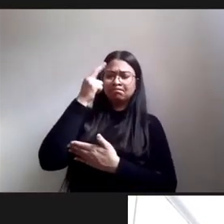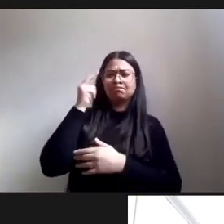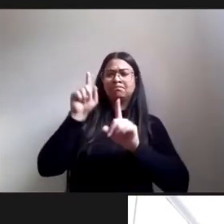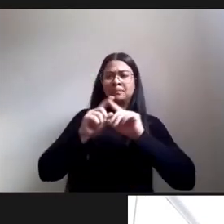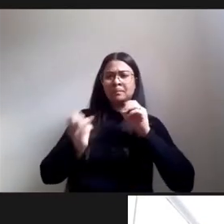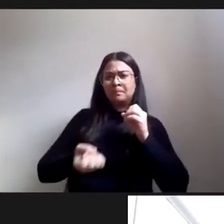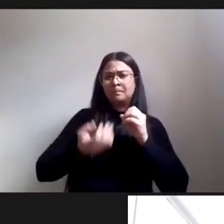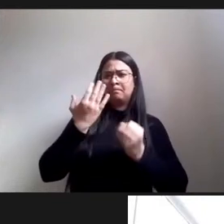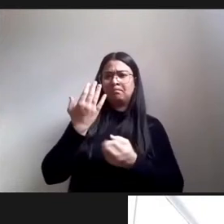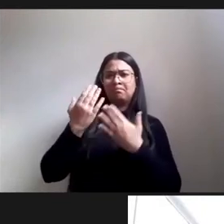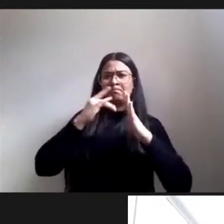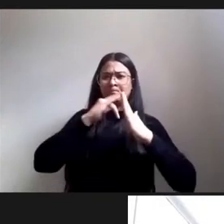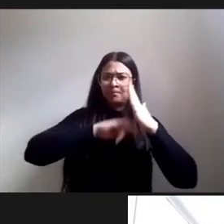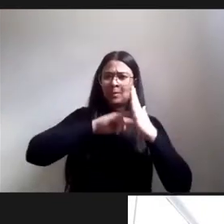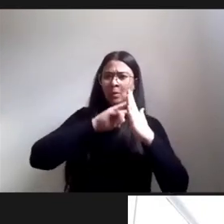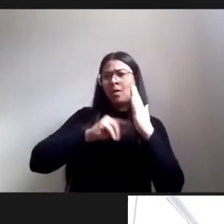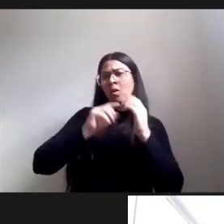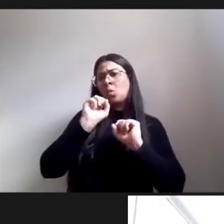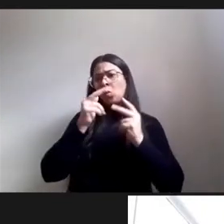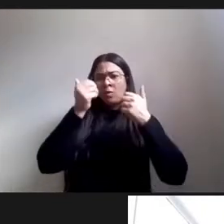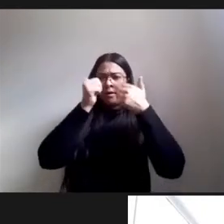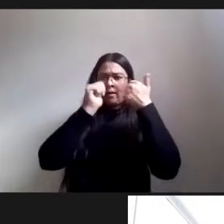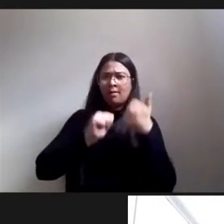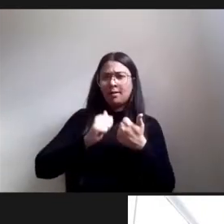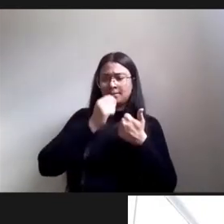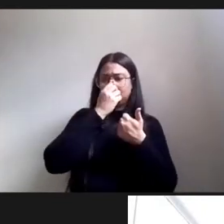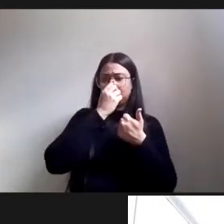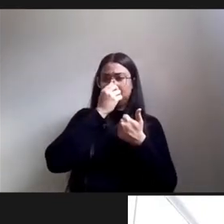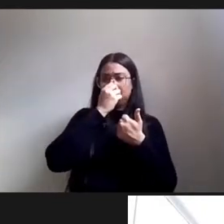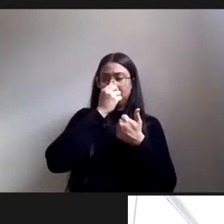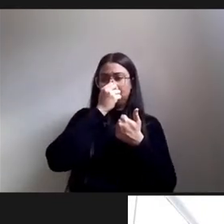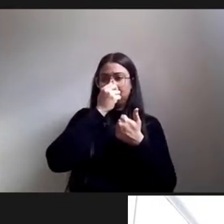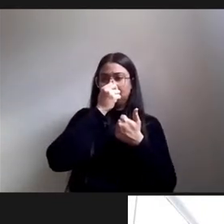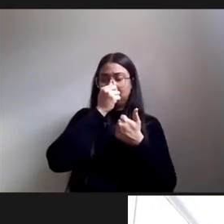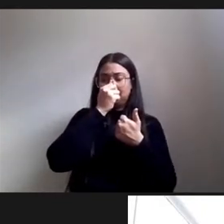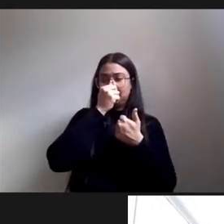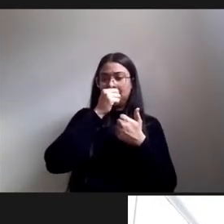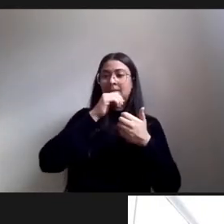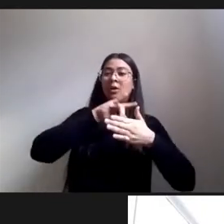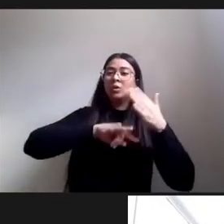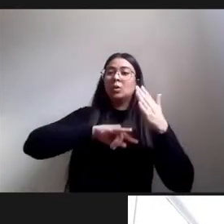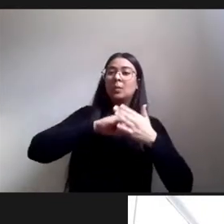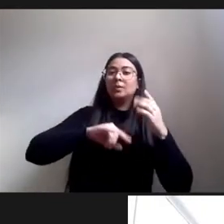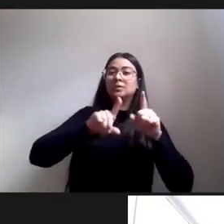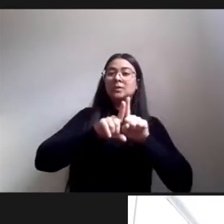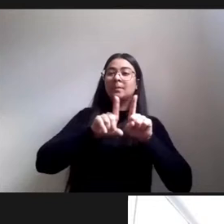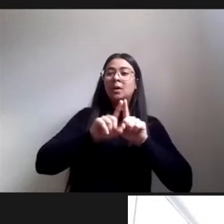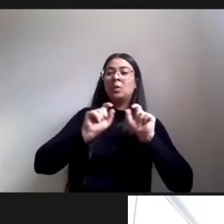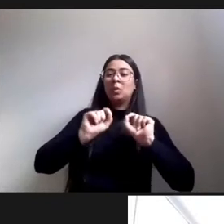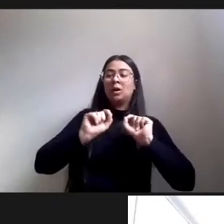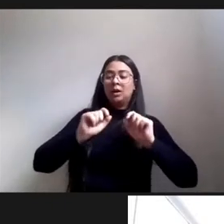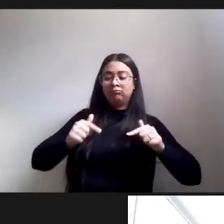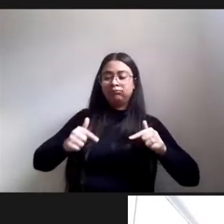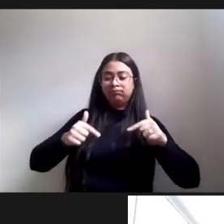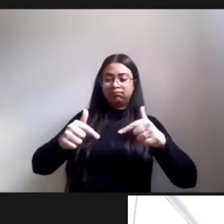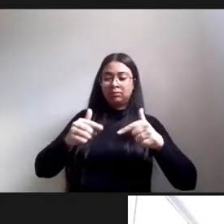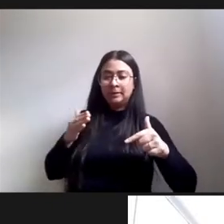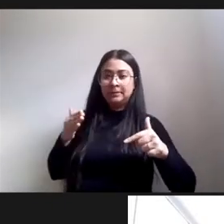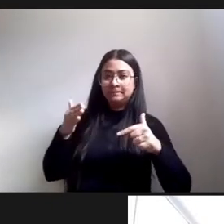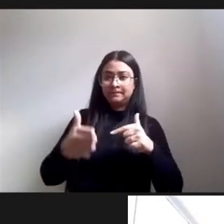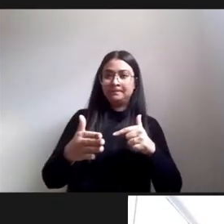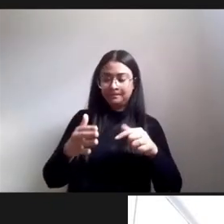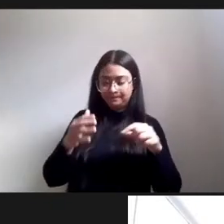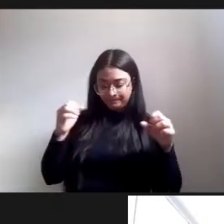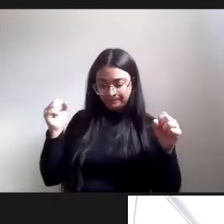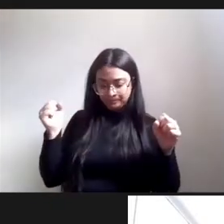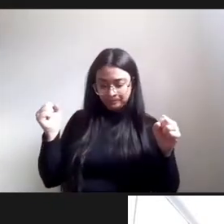seja uma análise mas também documentos que vão promover ações diretas na construção